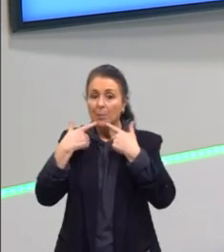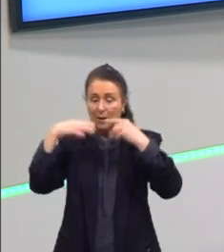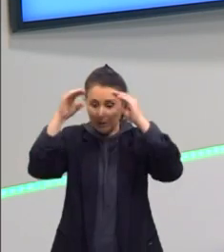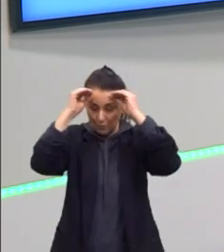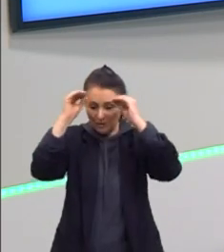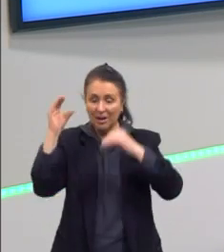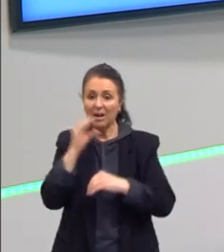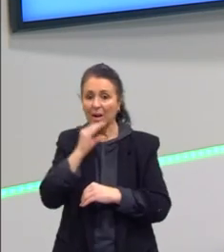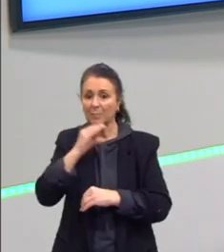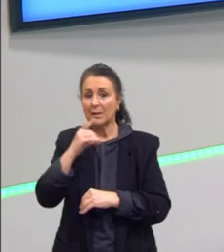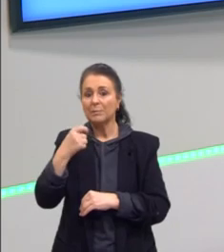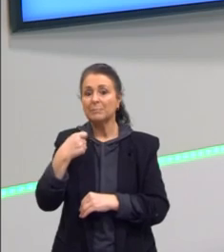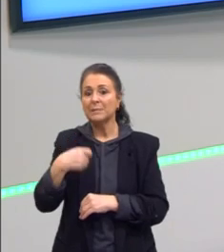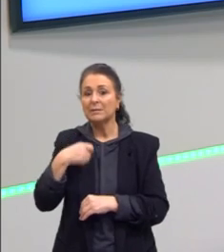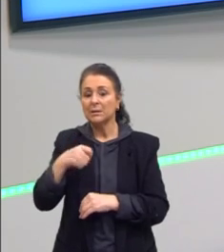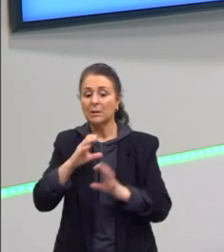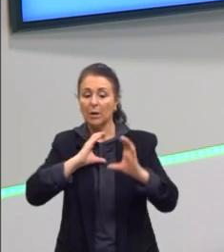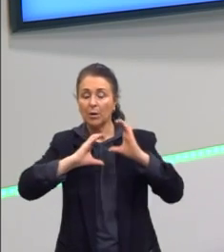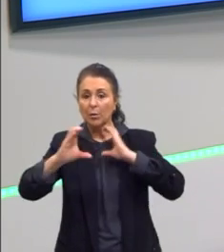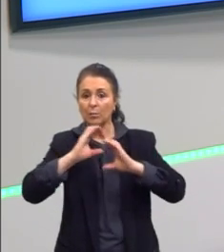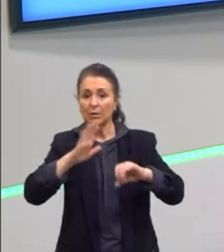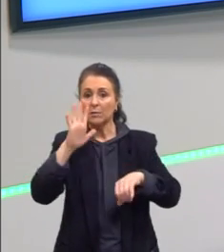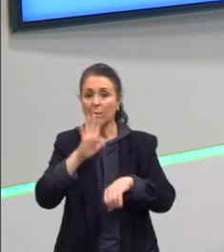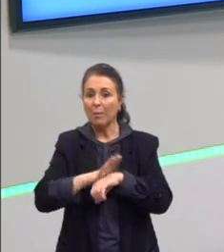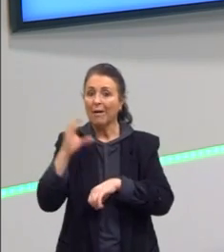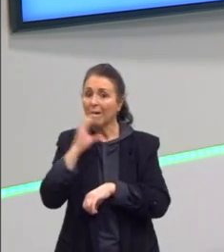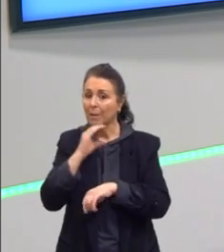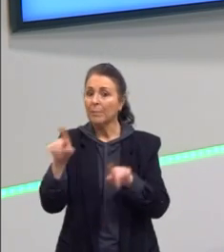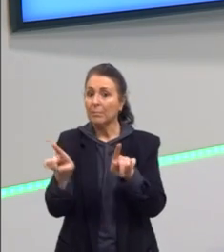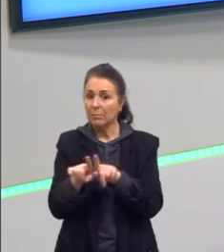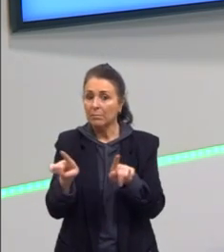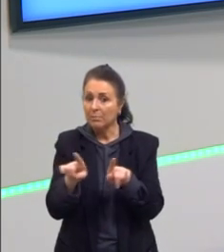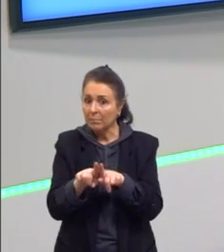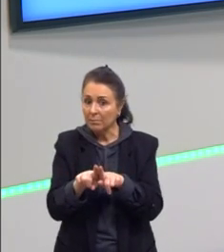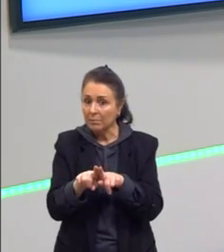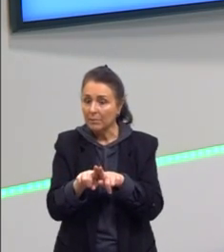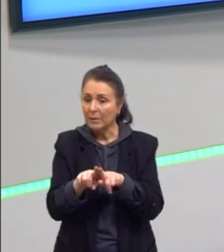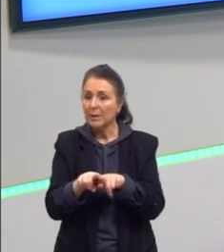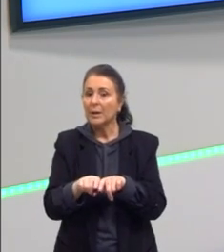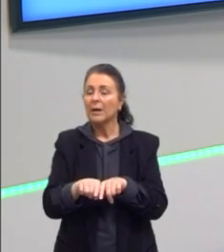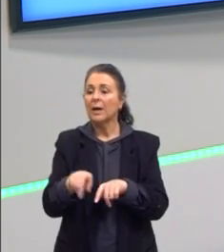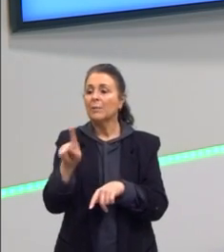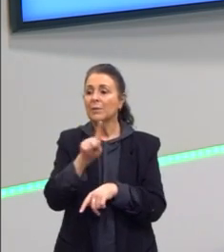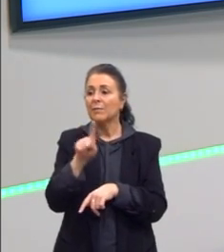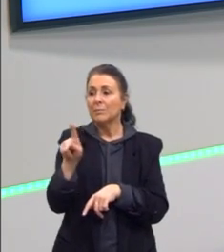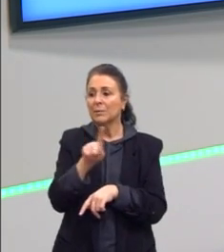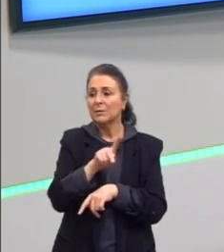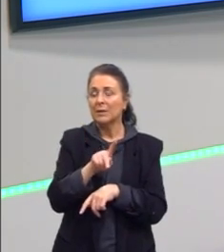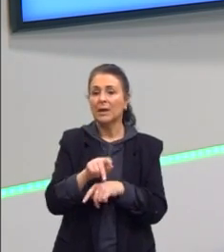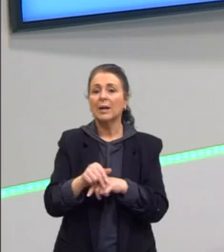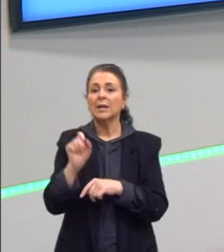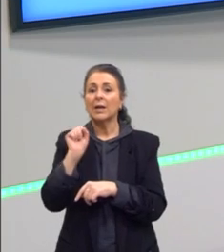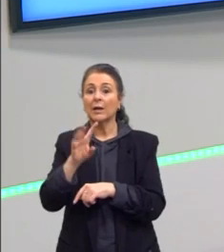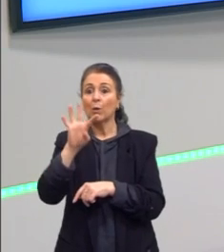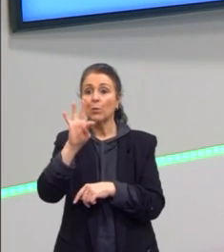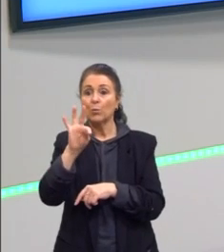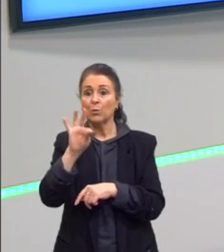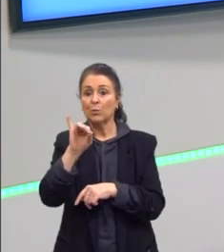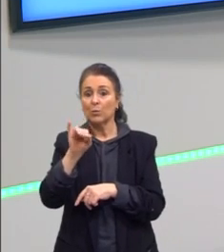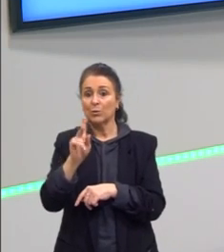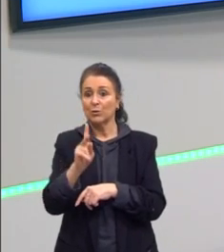muito mais rápida, a gente precisa se comunicar com mais eficiência. E aqui a gente tem, eu trouxe alguns exemplos do TikTok